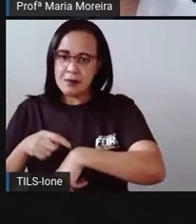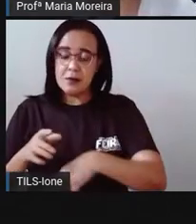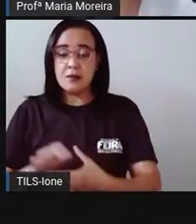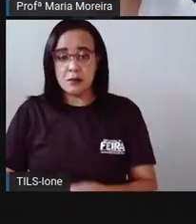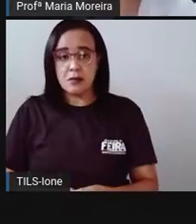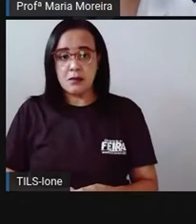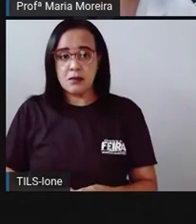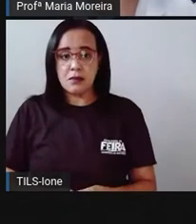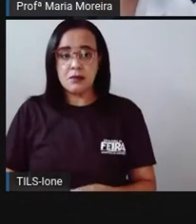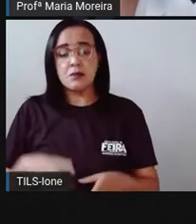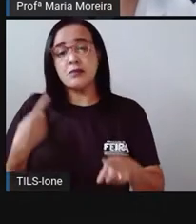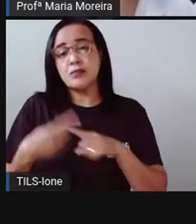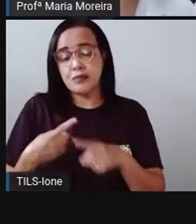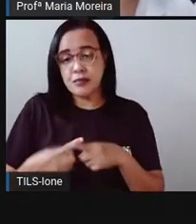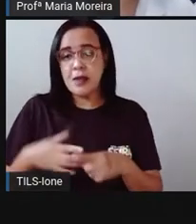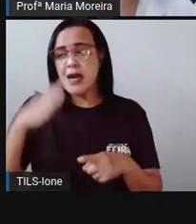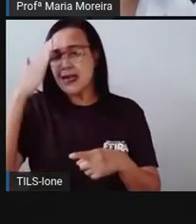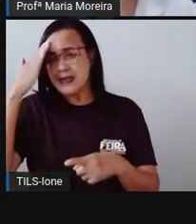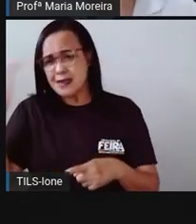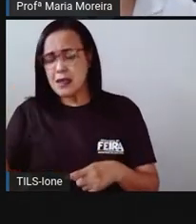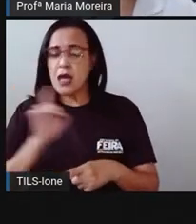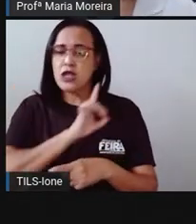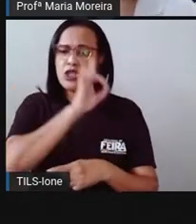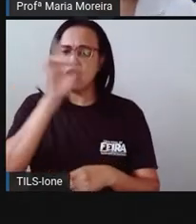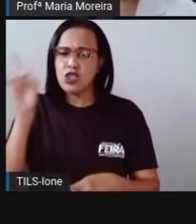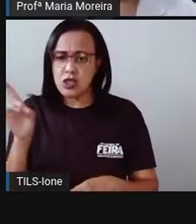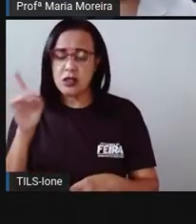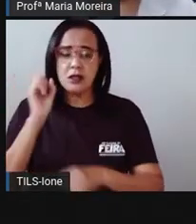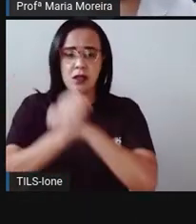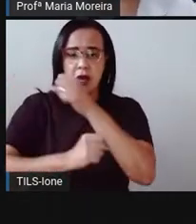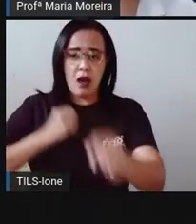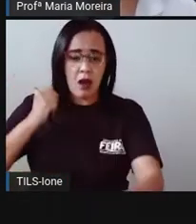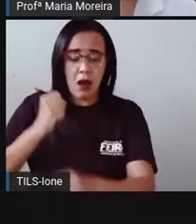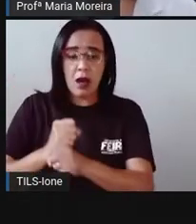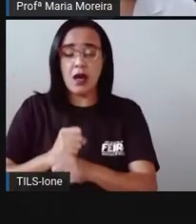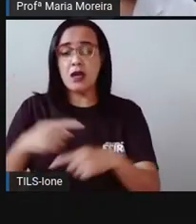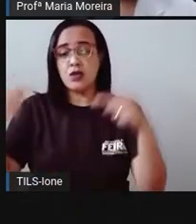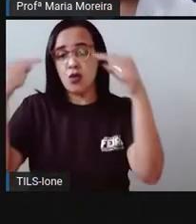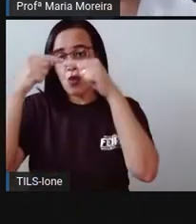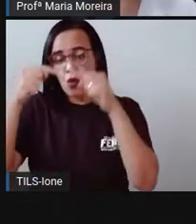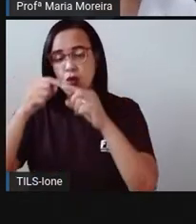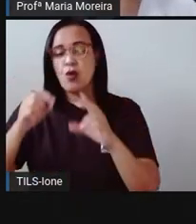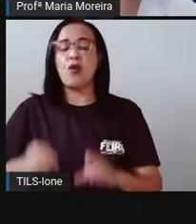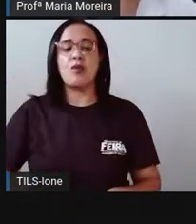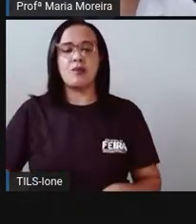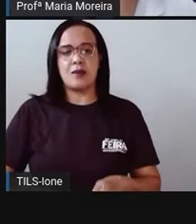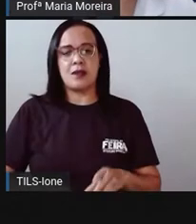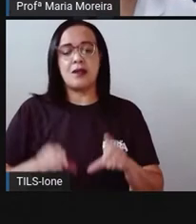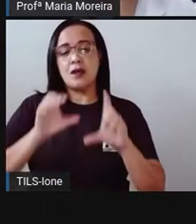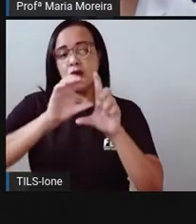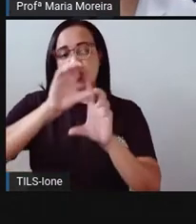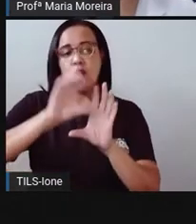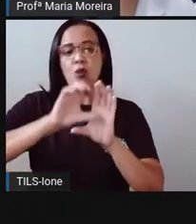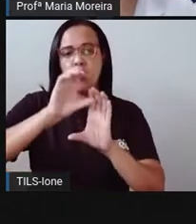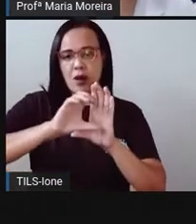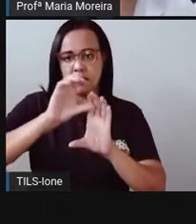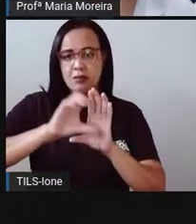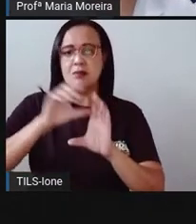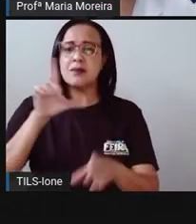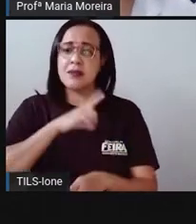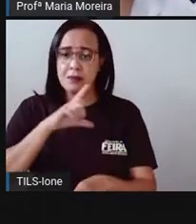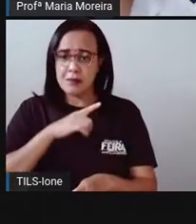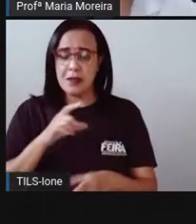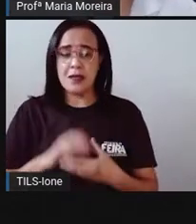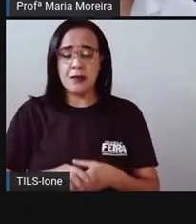Controlamos os dias em relação ao ano com base no calendário. Controlamos as horas, os minutos e os